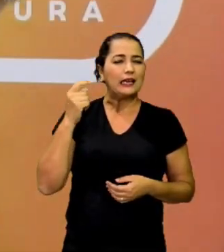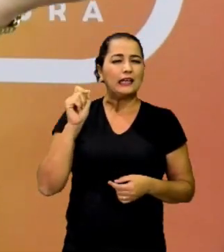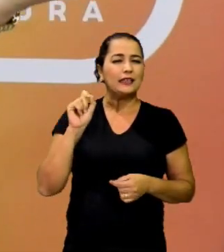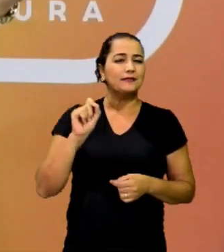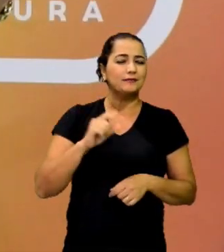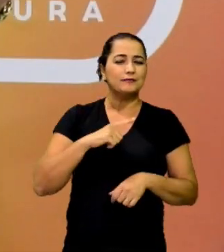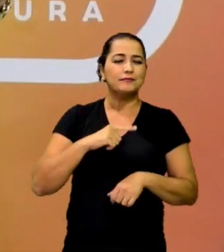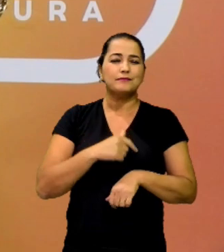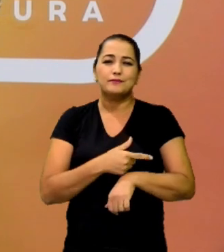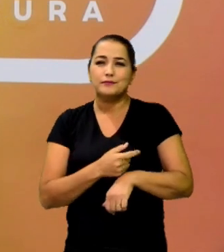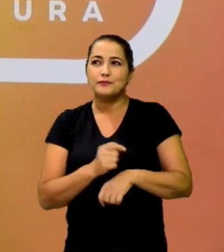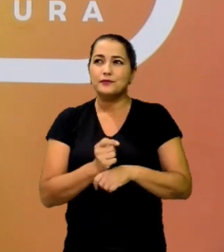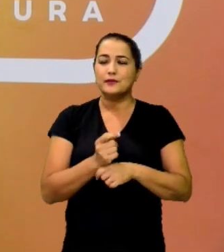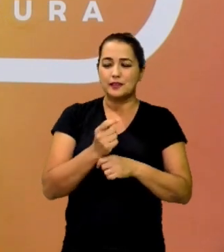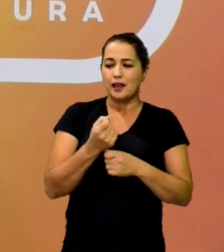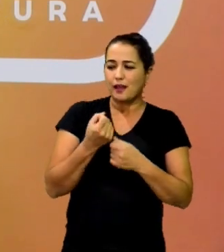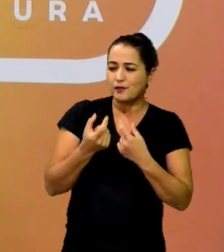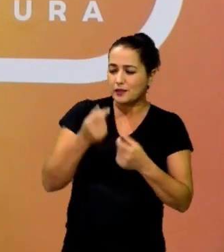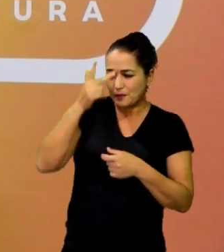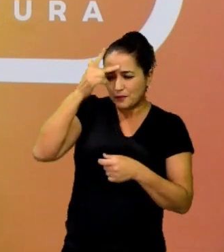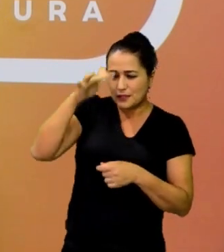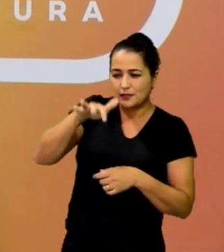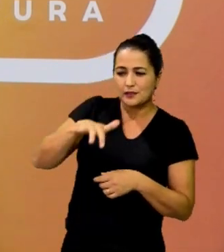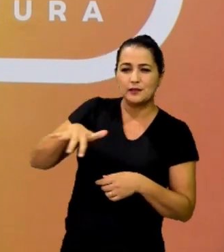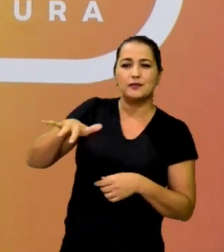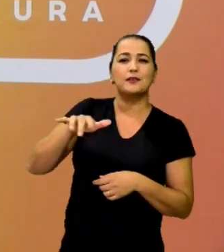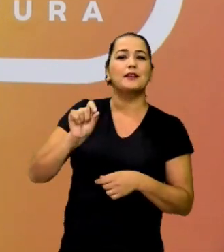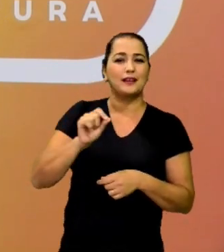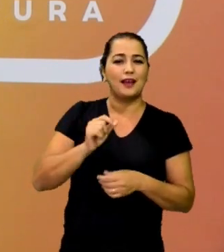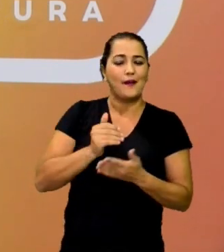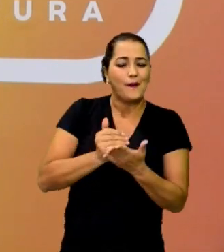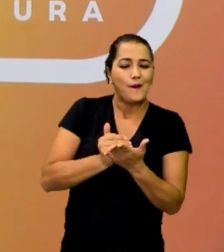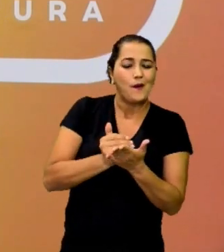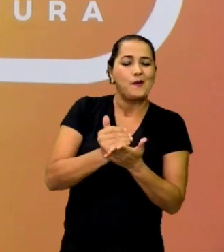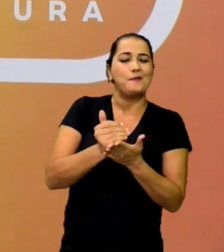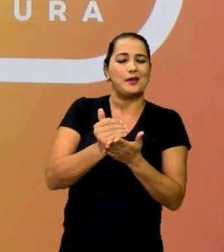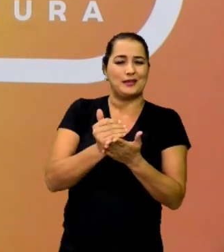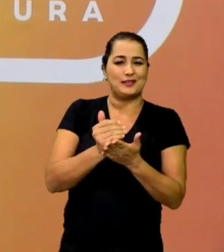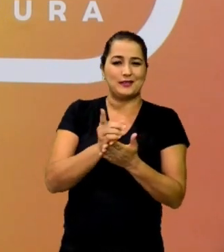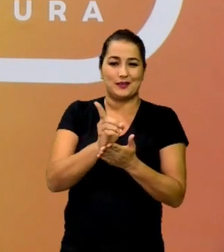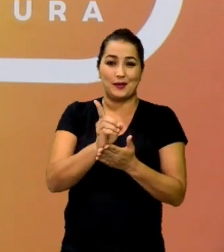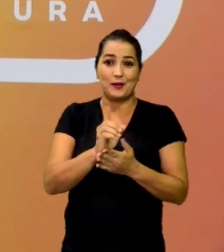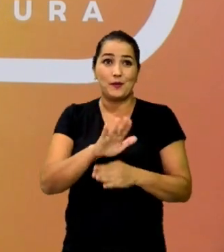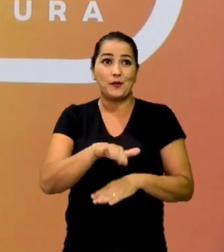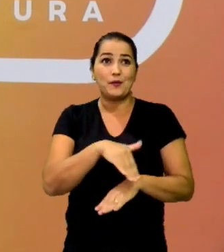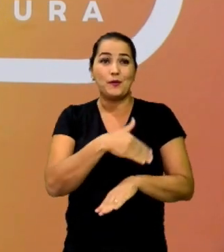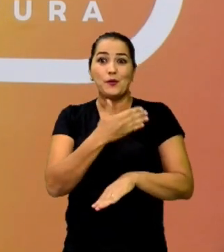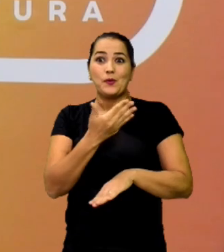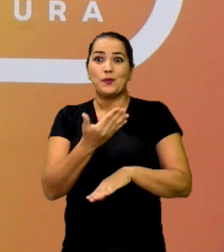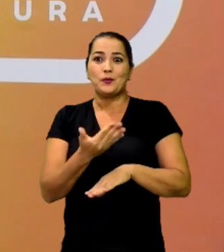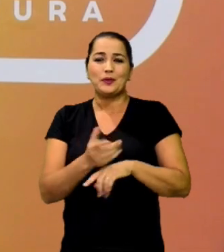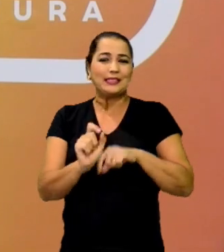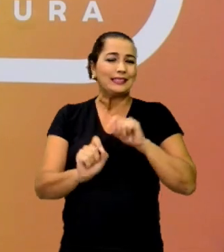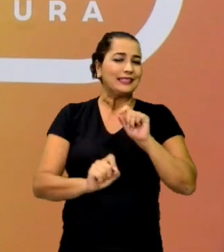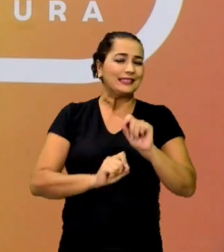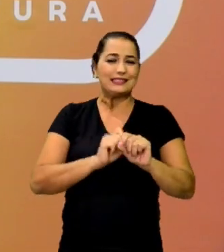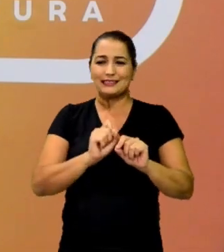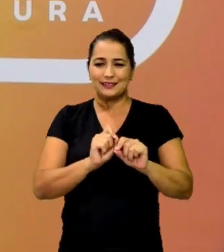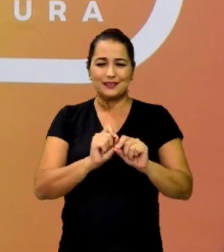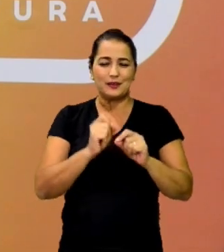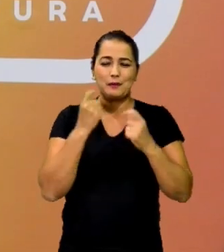Para muitas pessoas, é assim que se inicia o dia, com esse barulho do